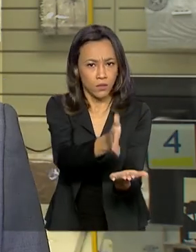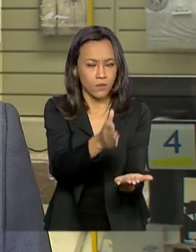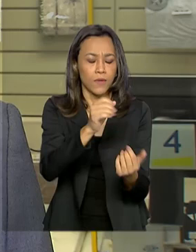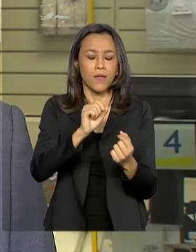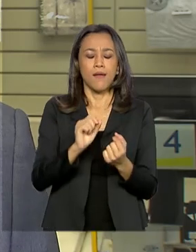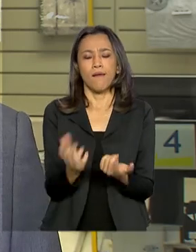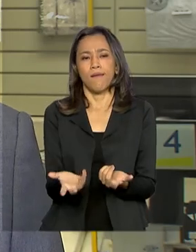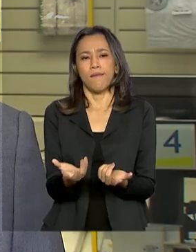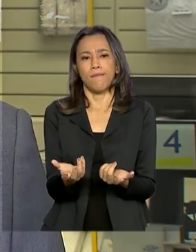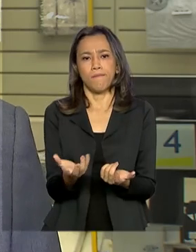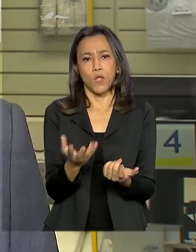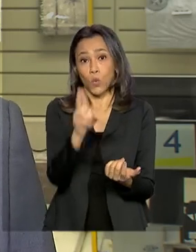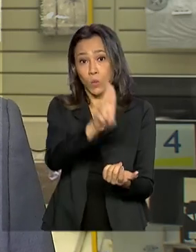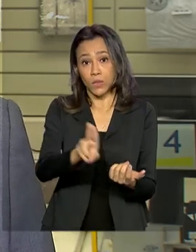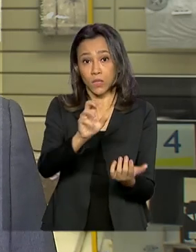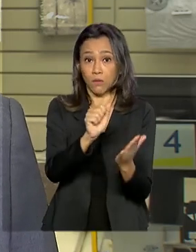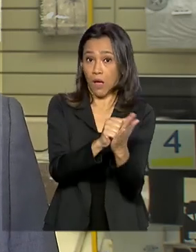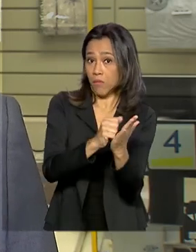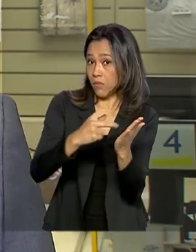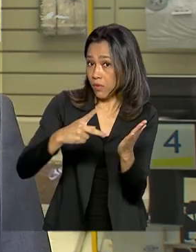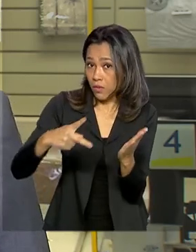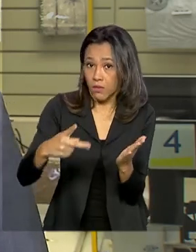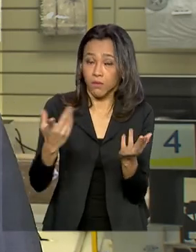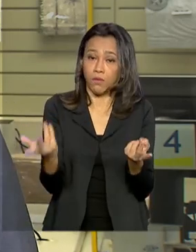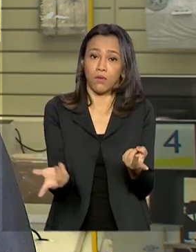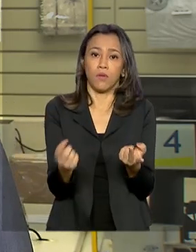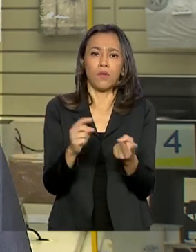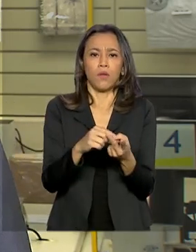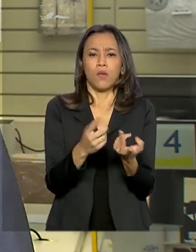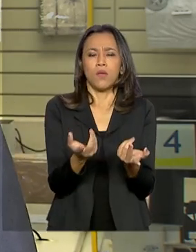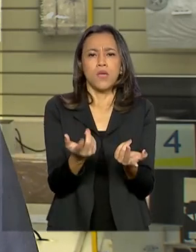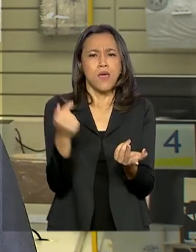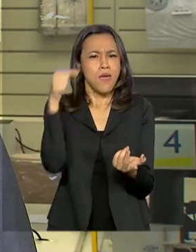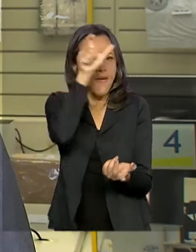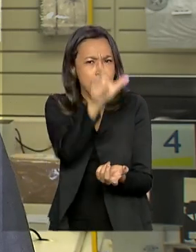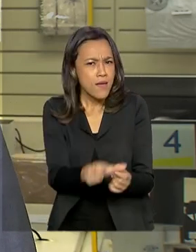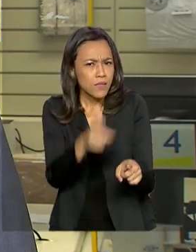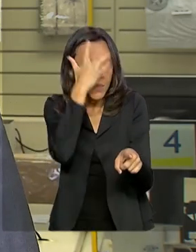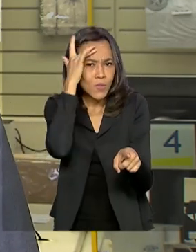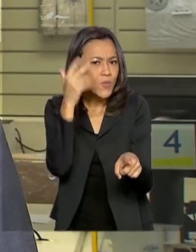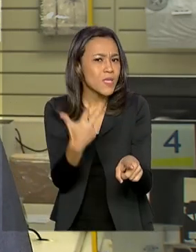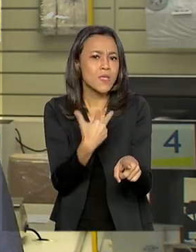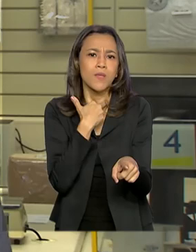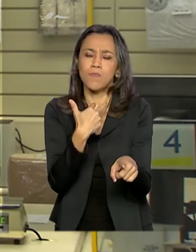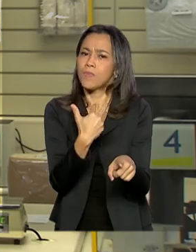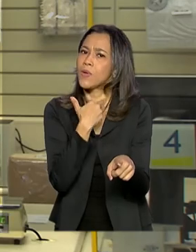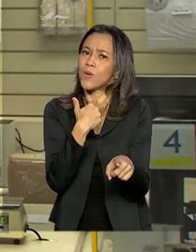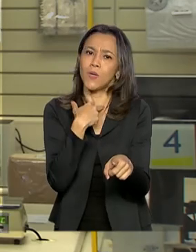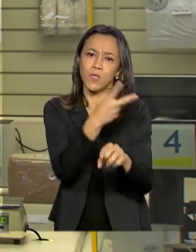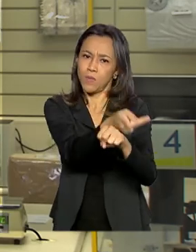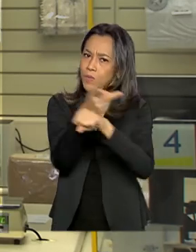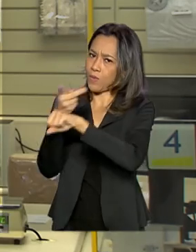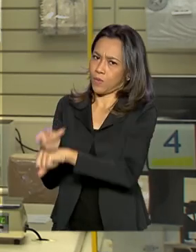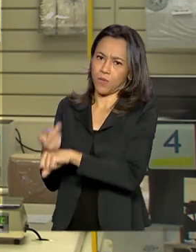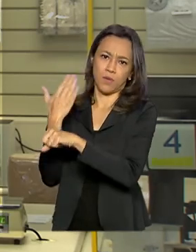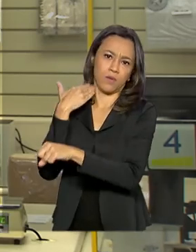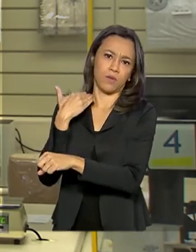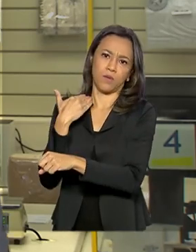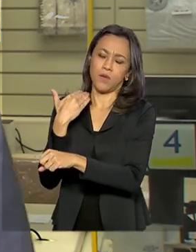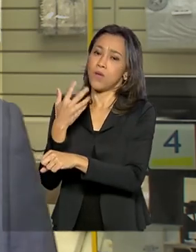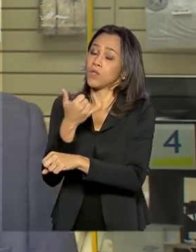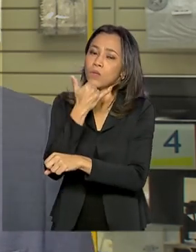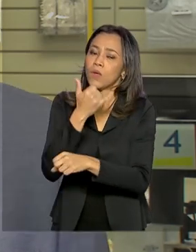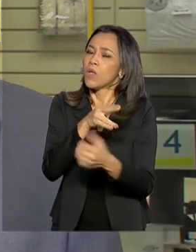por meio de um aplicativo móvel, esse cidadão não poderá consultar na agência dos correios.